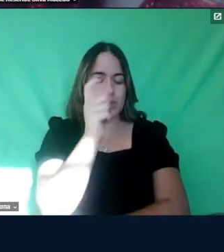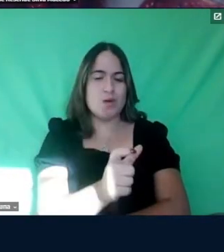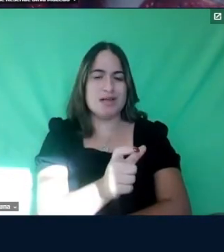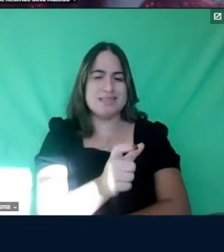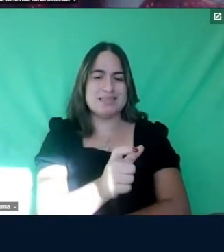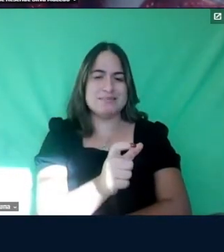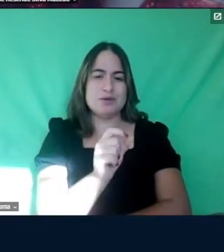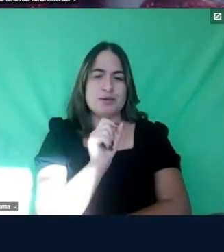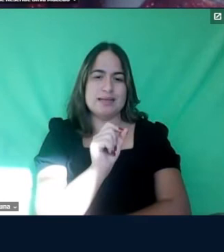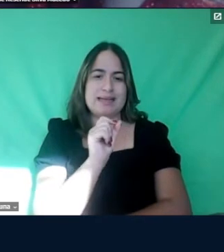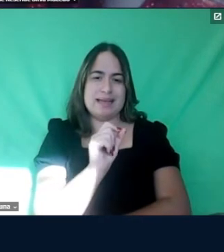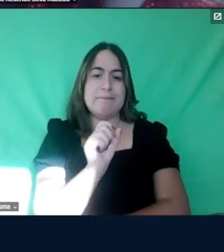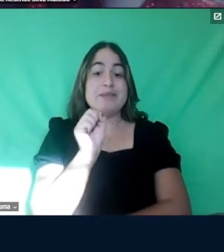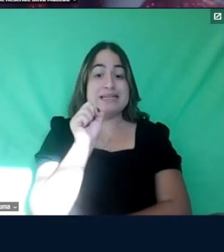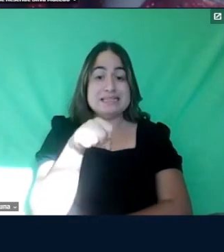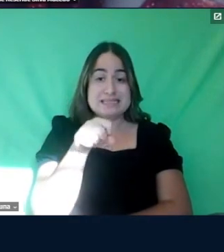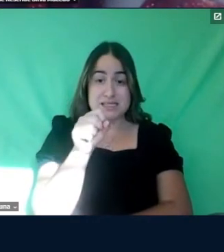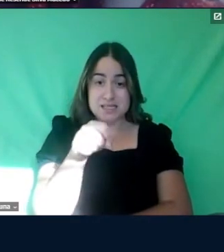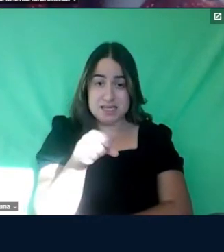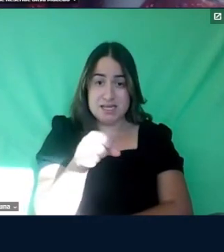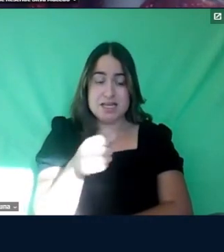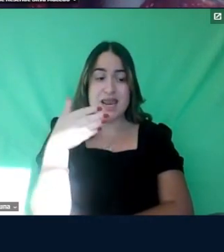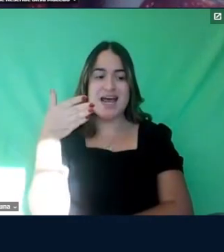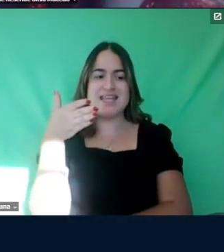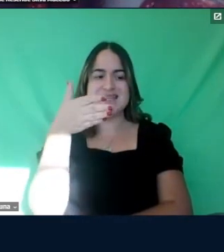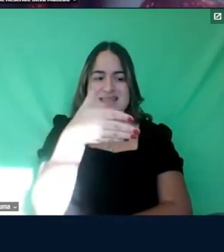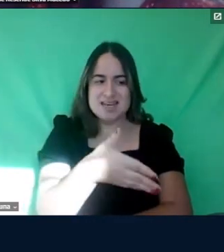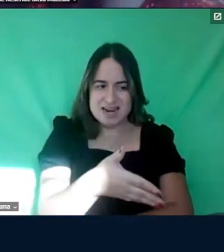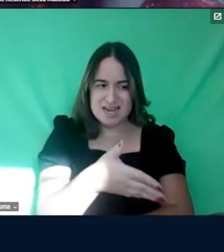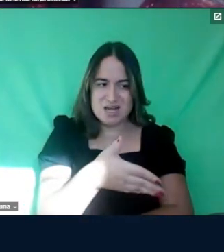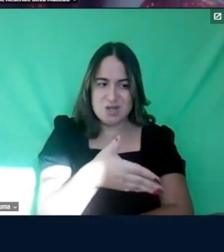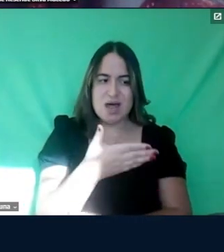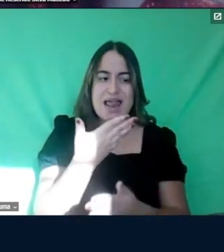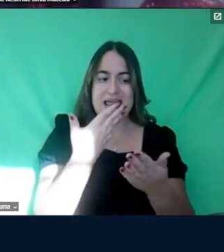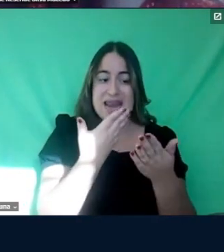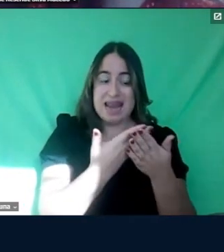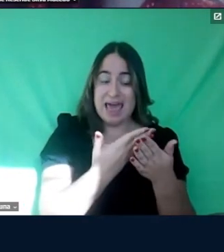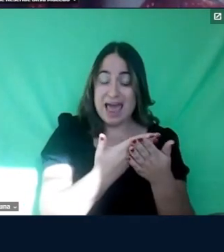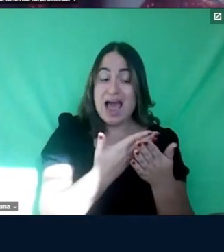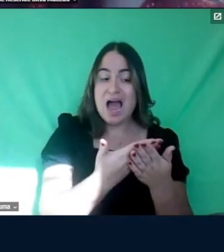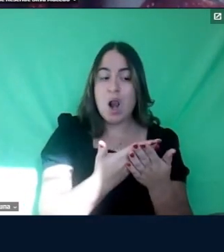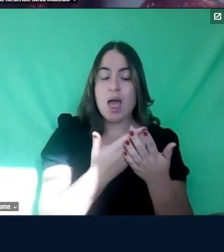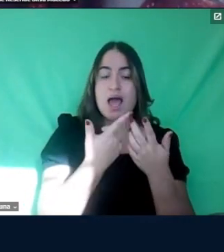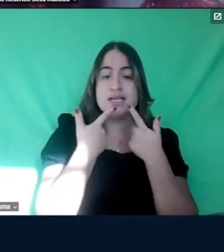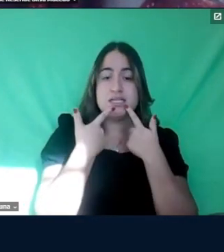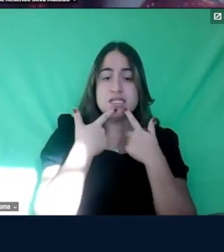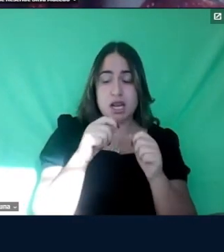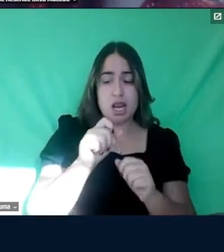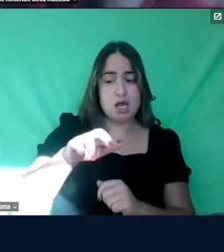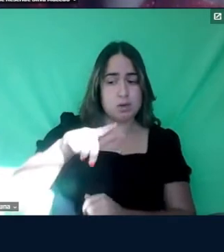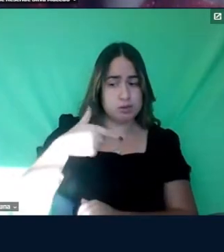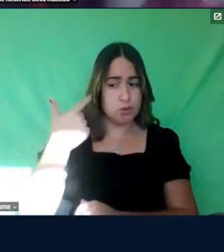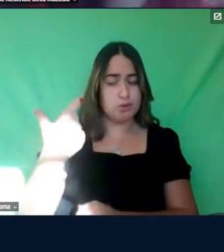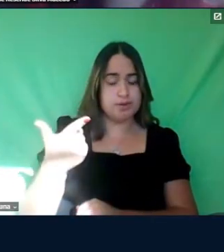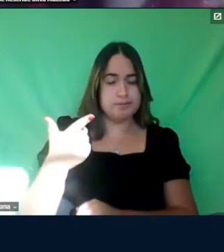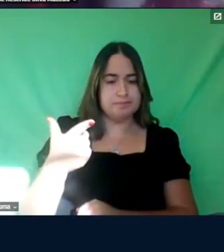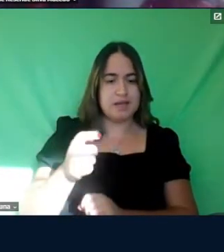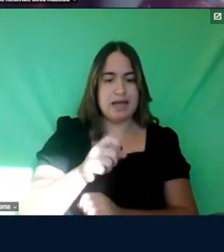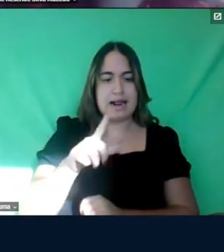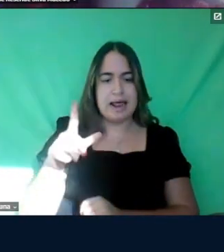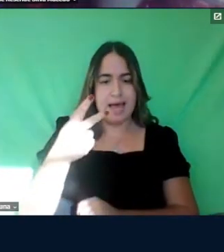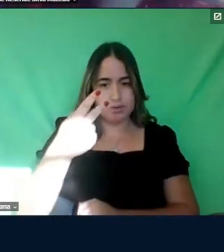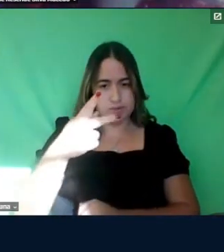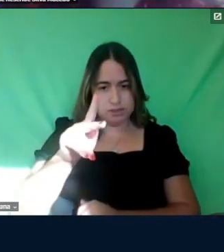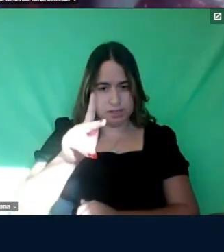estão sim frequentando as aulas de línguas, né, seja qual língua que for, claro que no seu caso